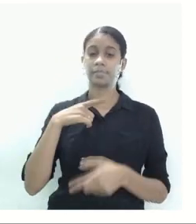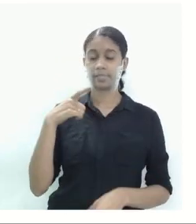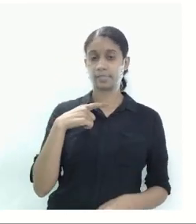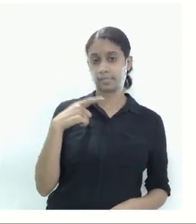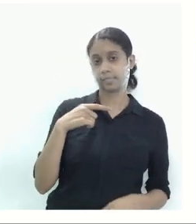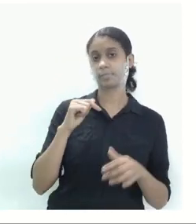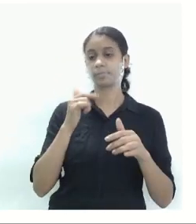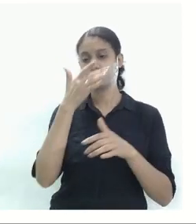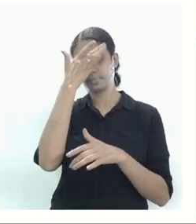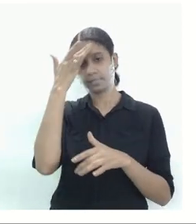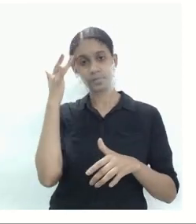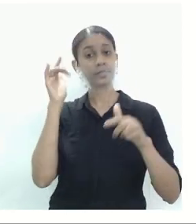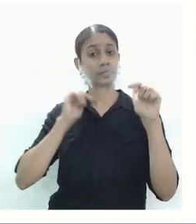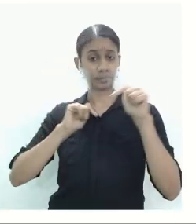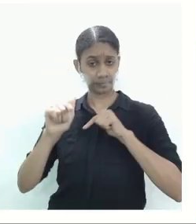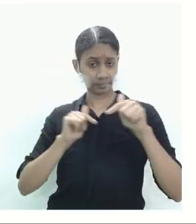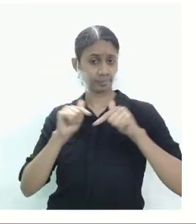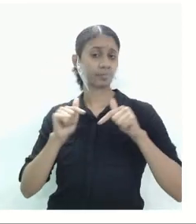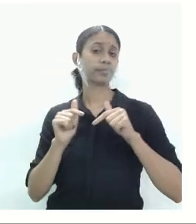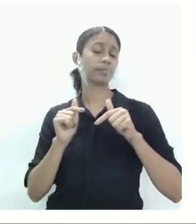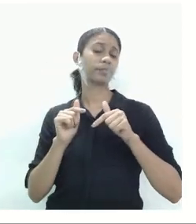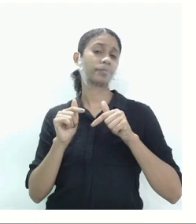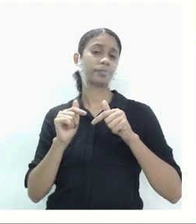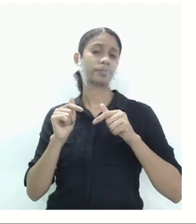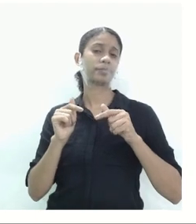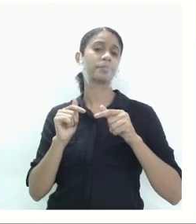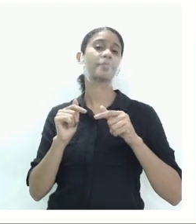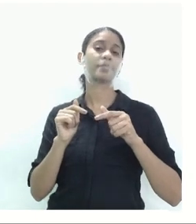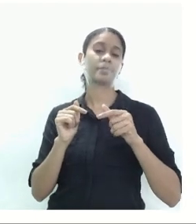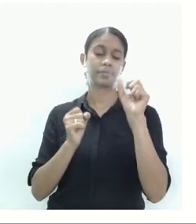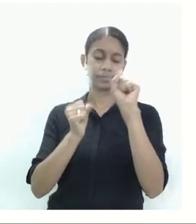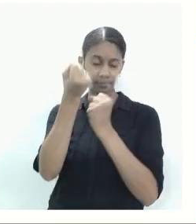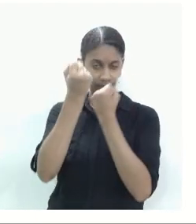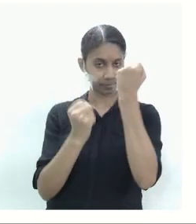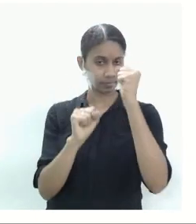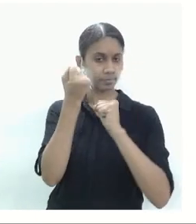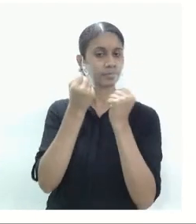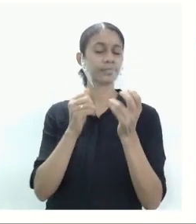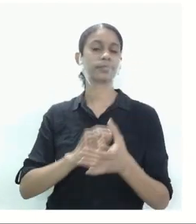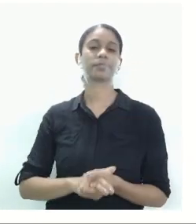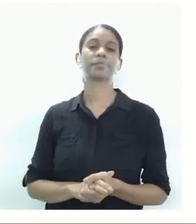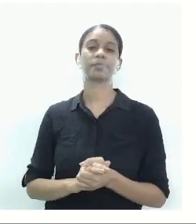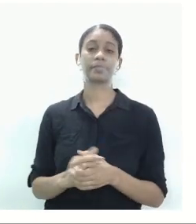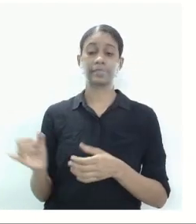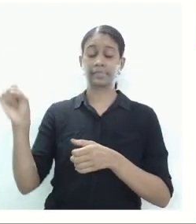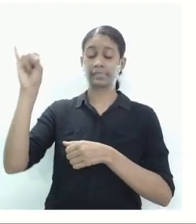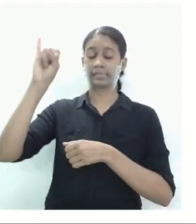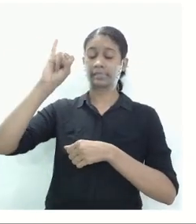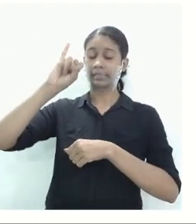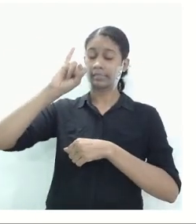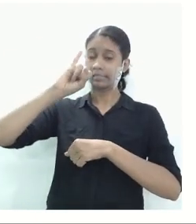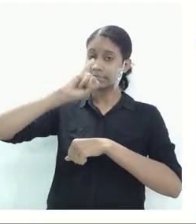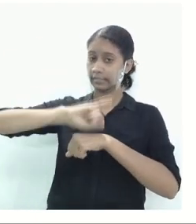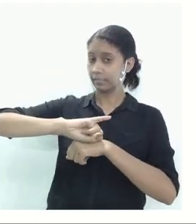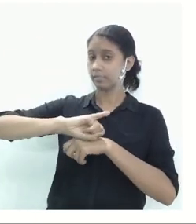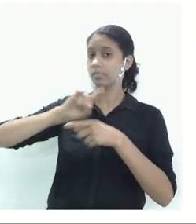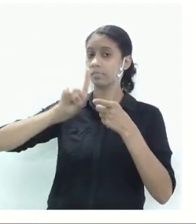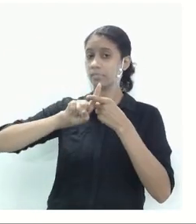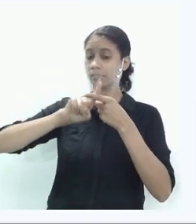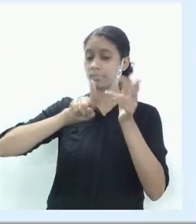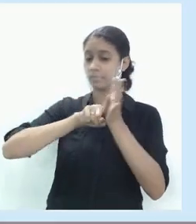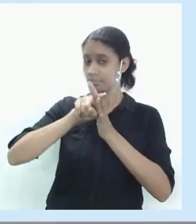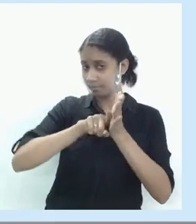trabalhadores para dinamizar a produção industrial. Centro de pesquisa e inovação. Então isso é muito